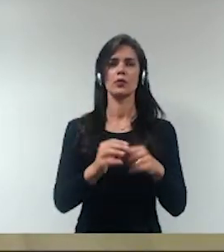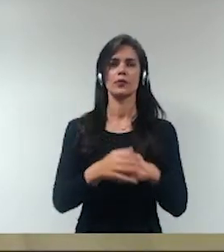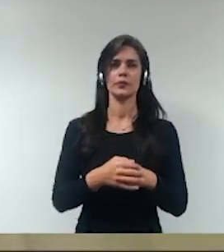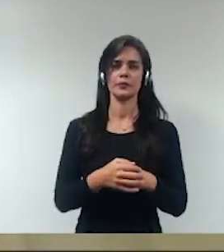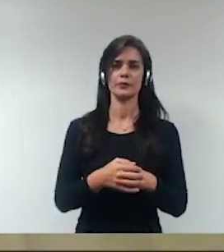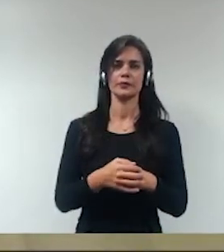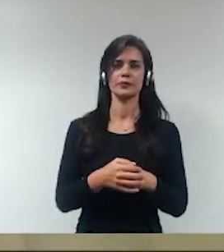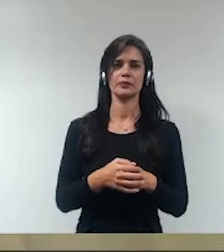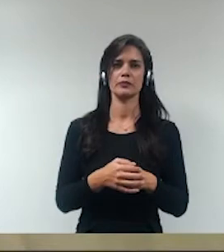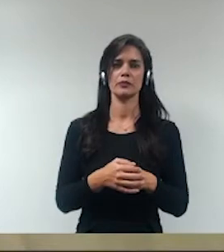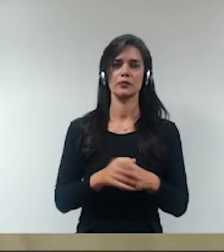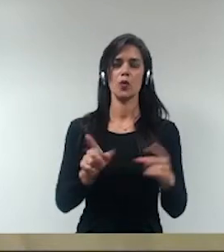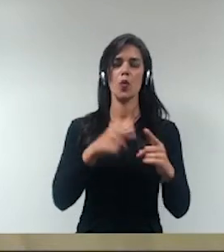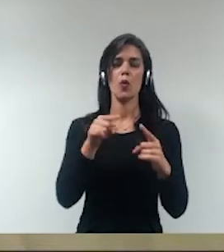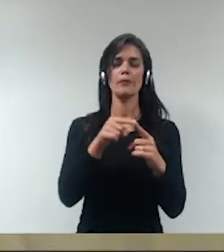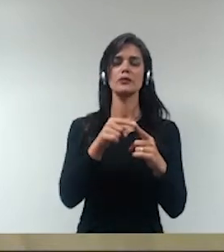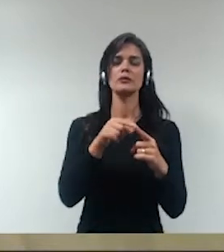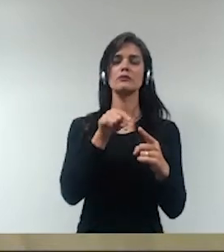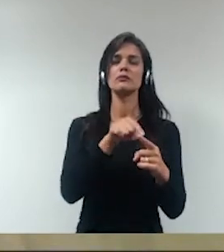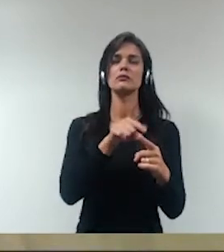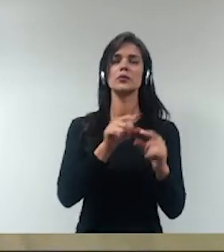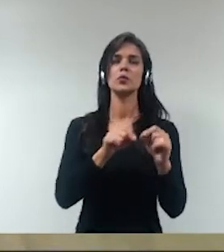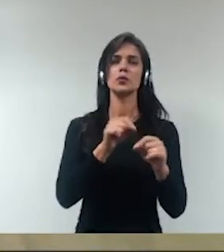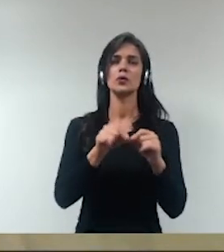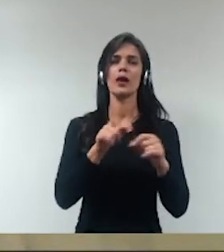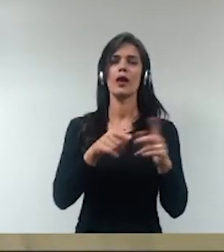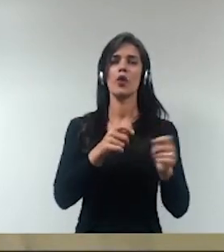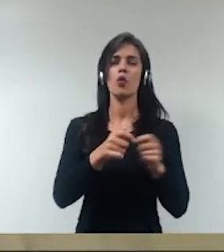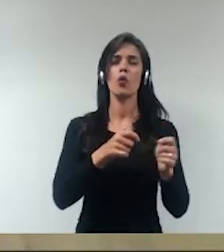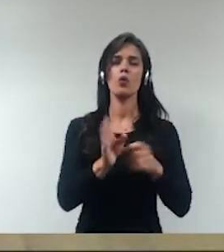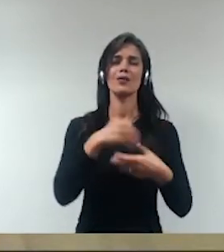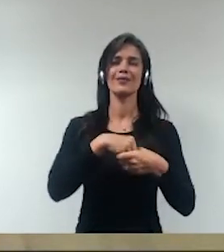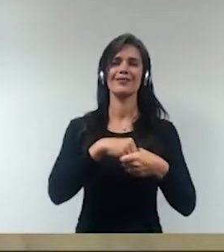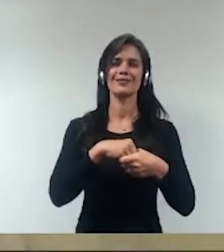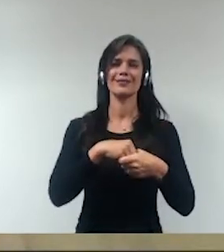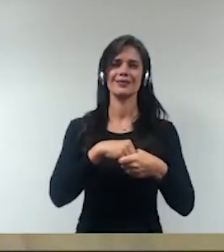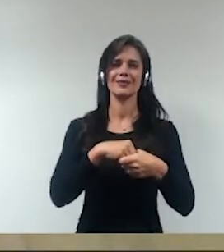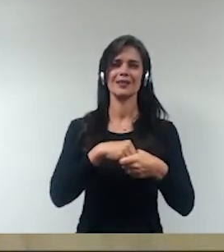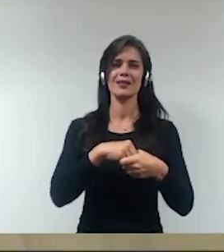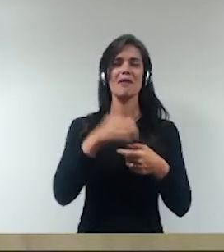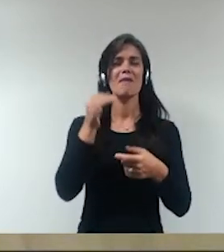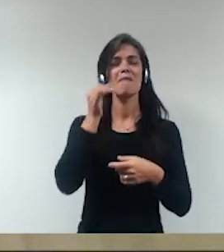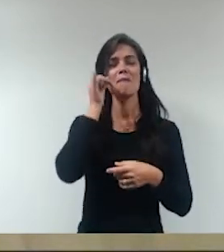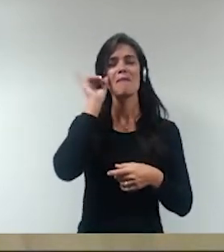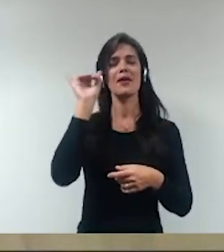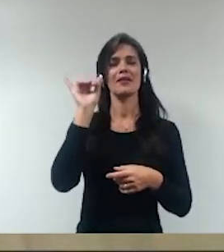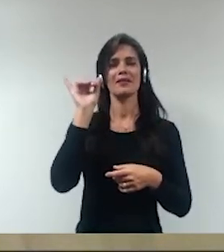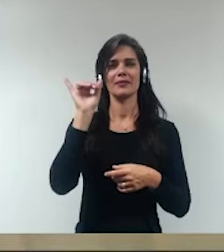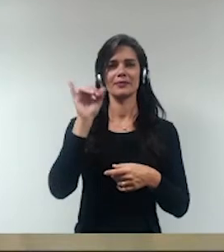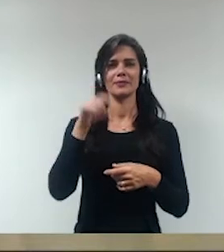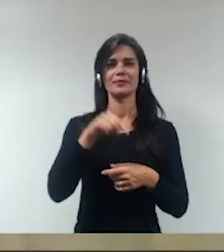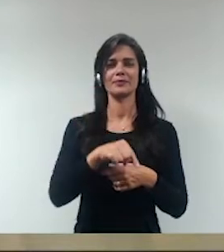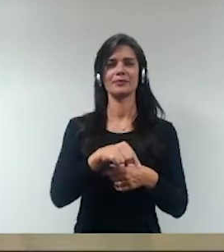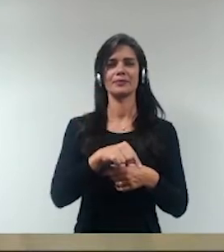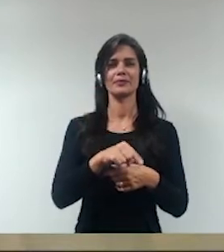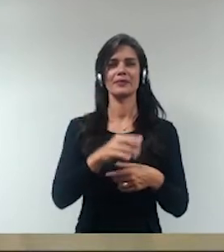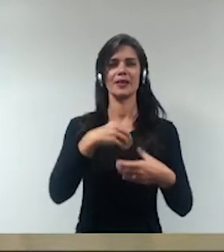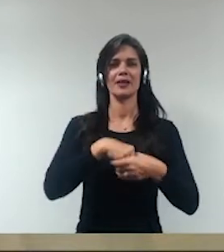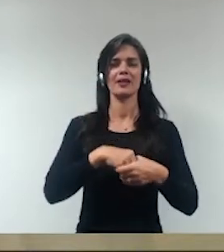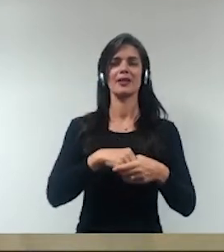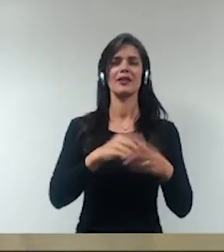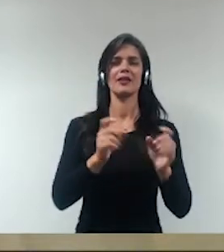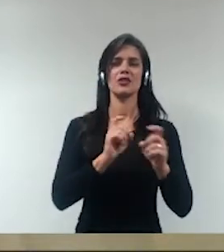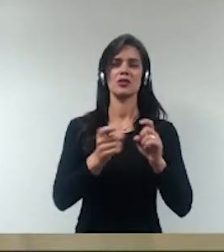ele objetiva exatamente é promover o controle interno preventivo de probidade na administração